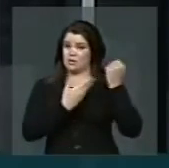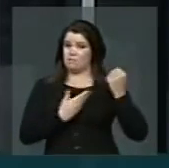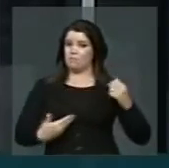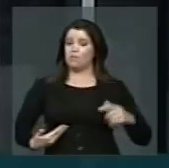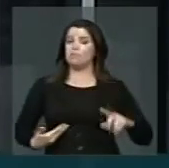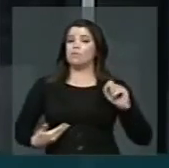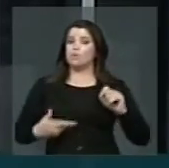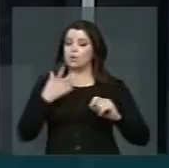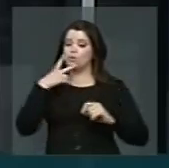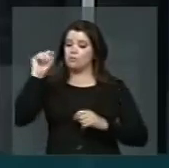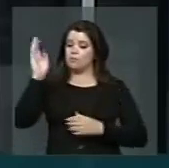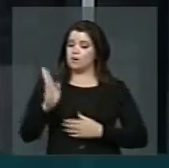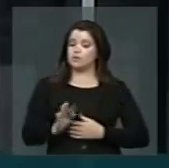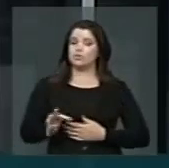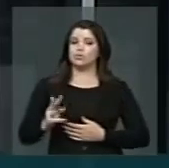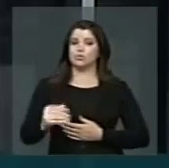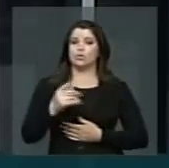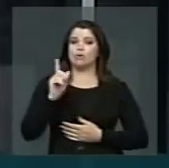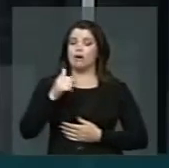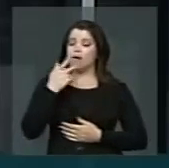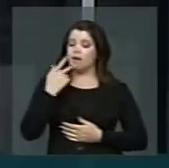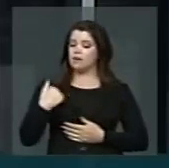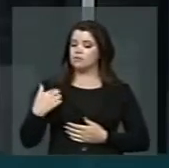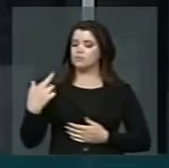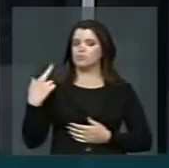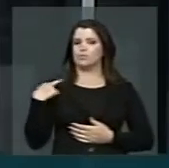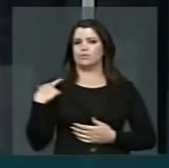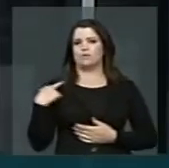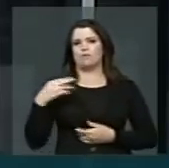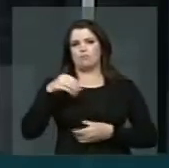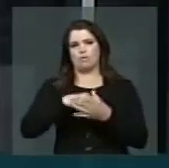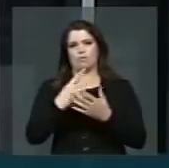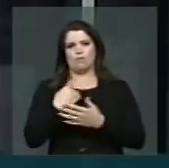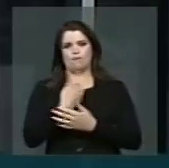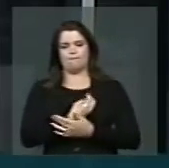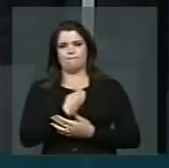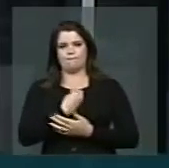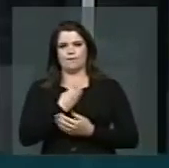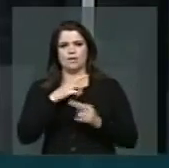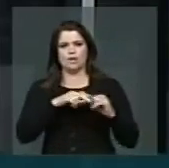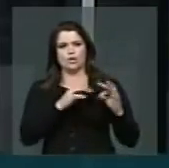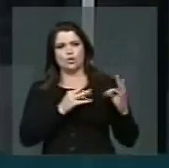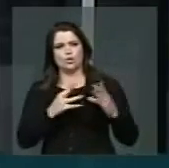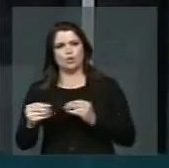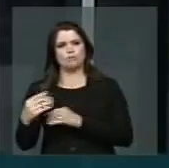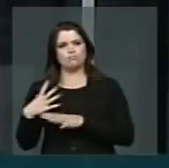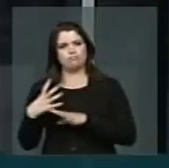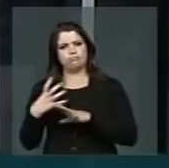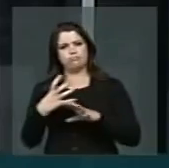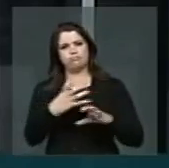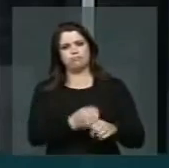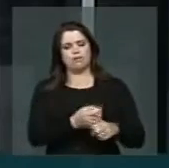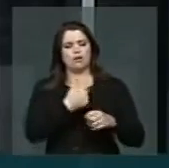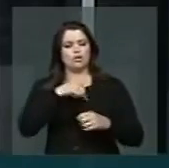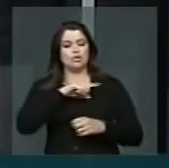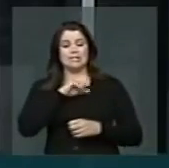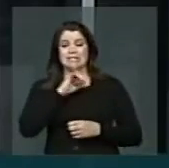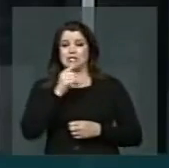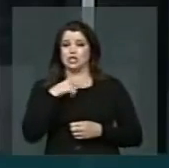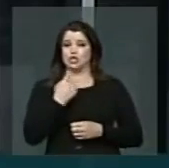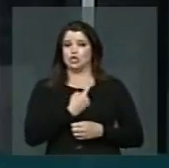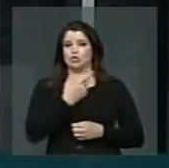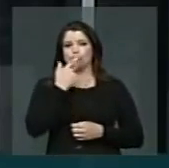desse Brasil, que ela é responsável pela nossa vida, pelo nosso patrimônio, e se nós não